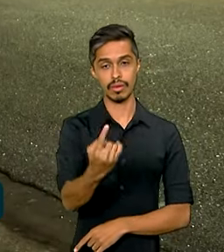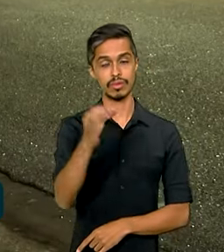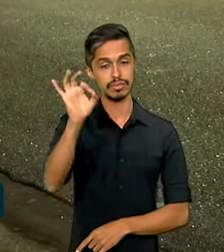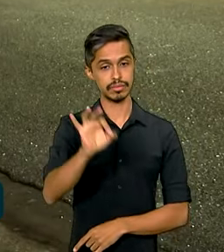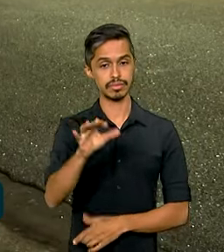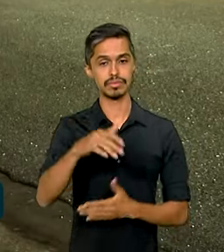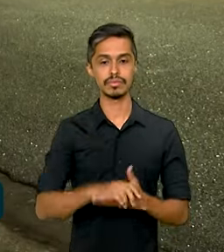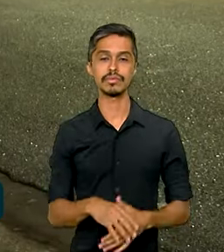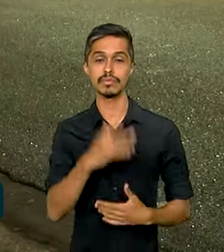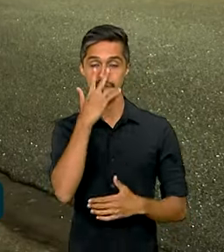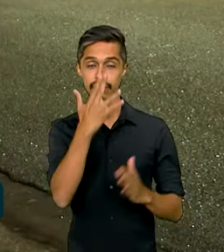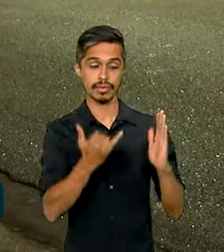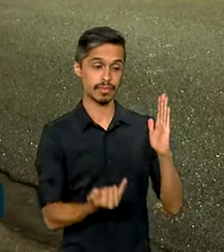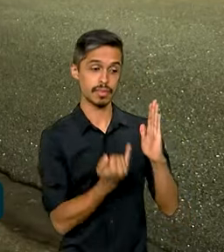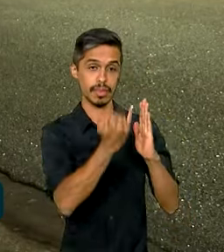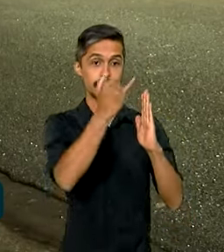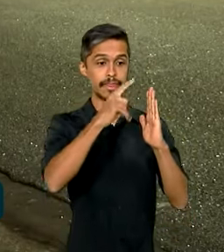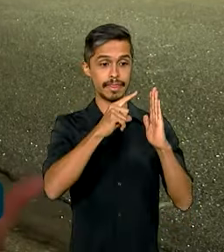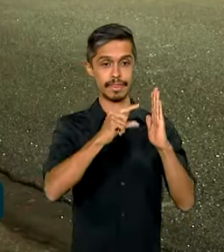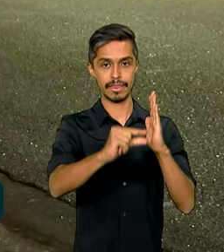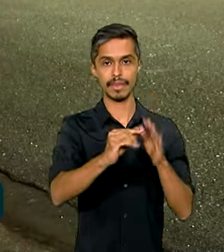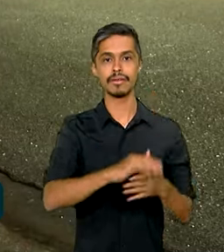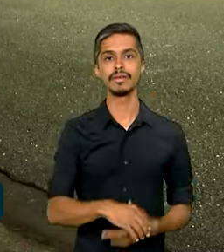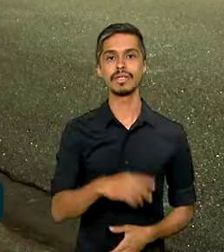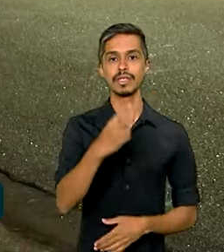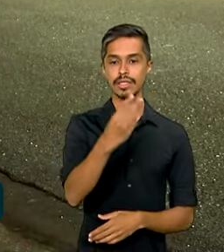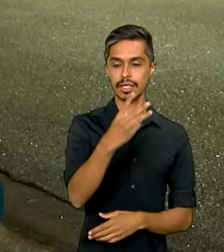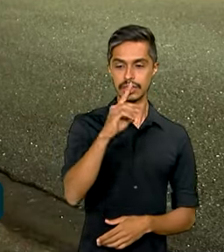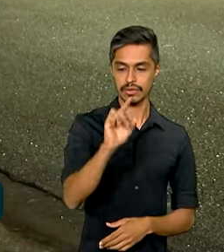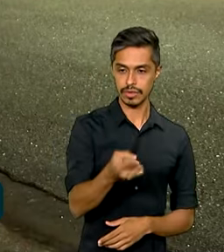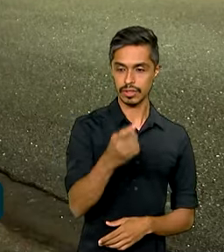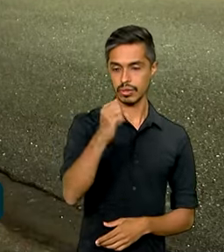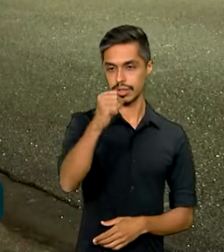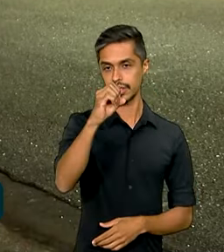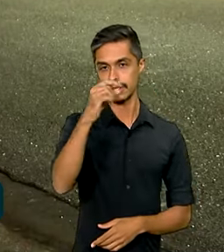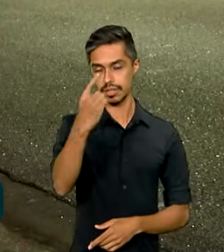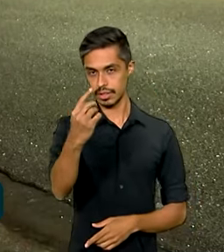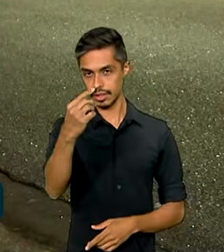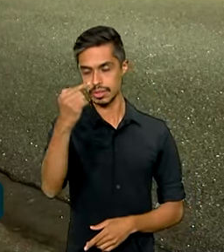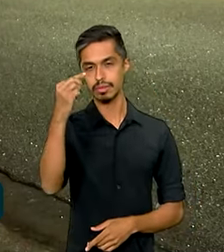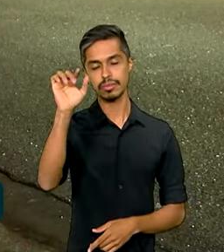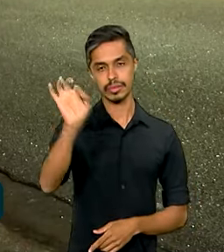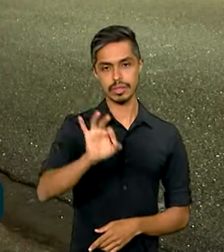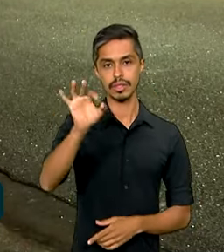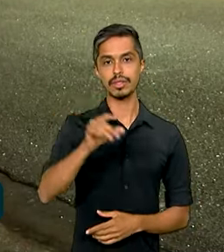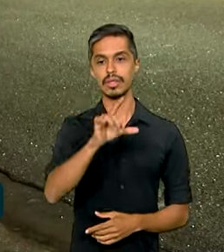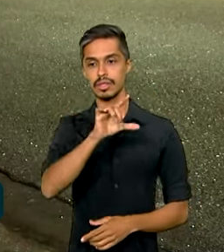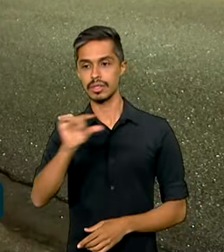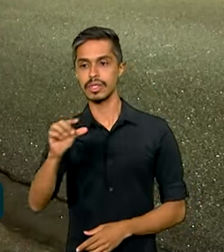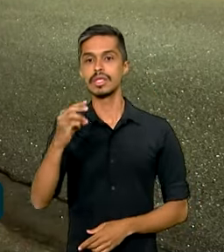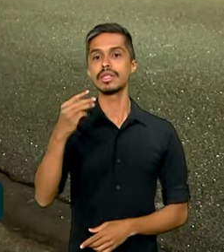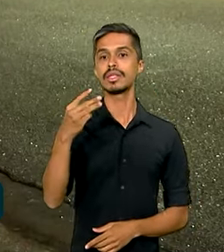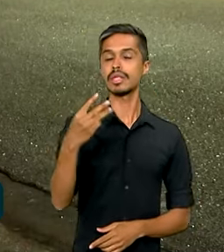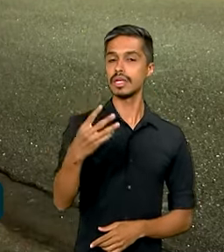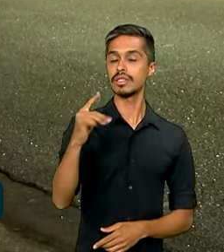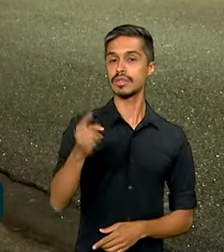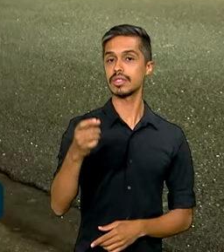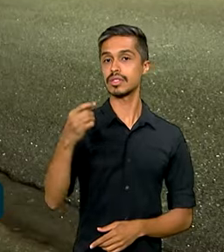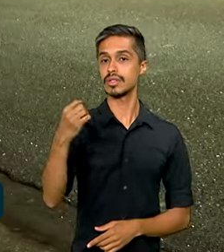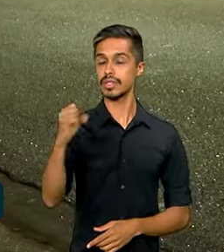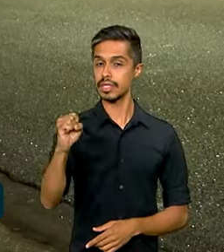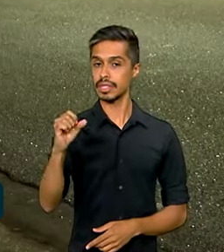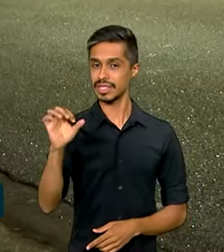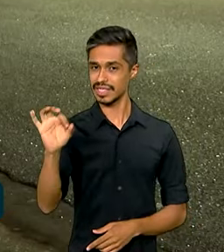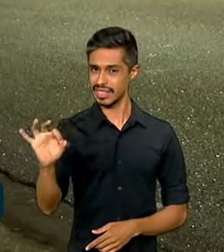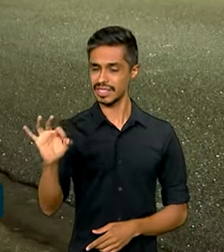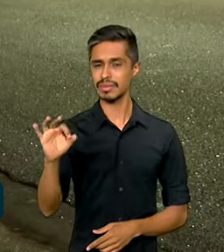estimativa de inflação para este ano, de 3,87% para 3,86%. Se esse